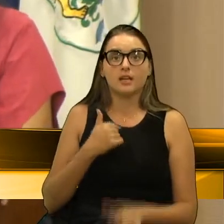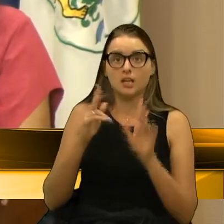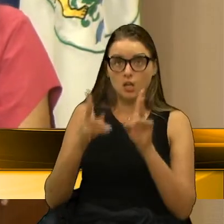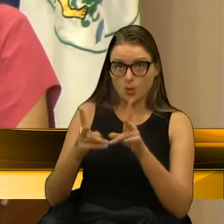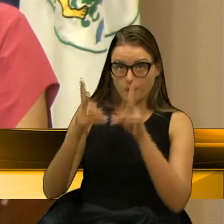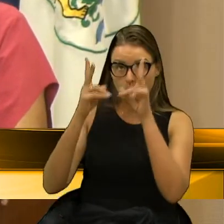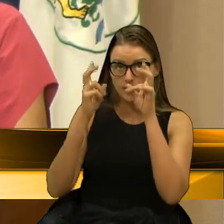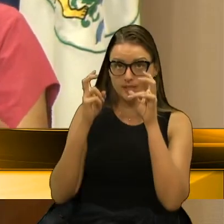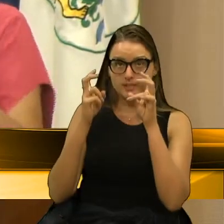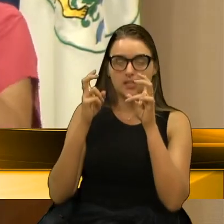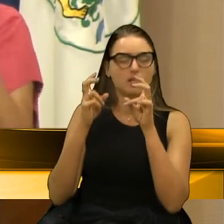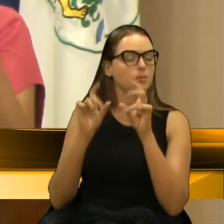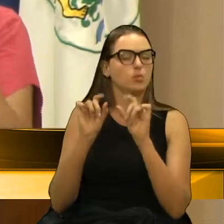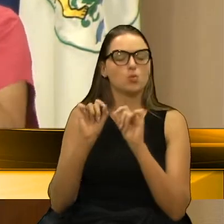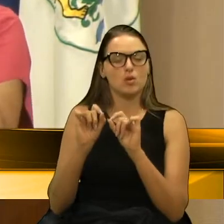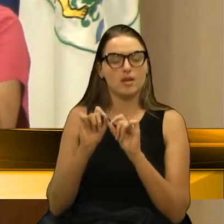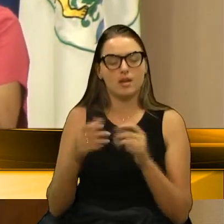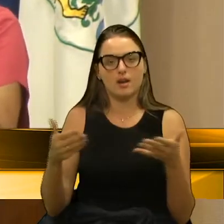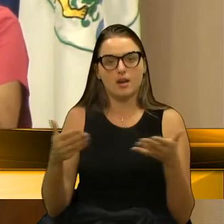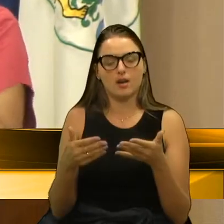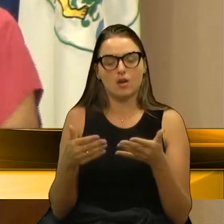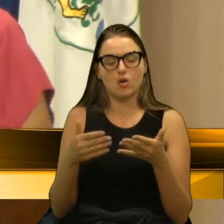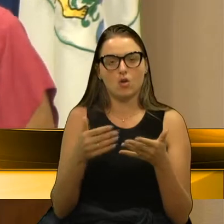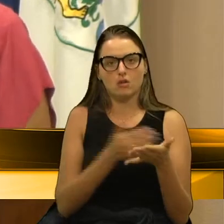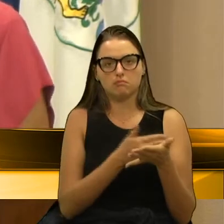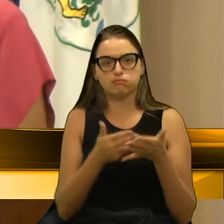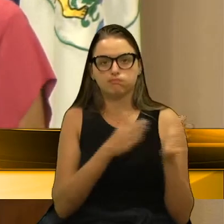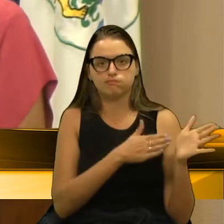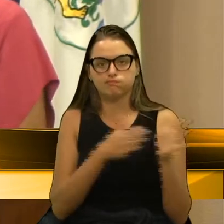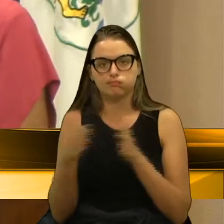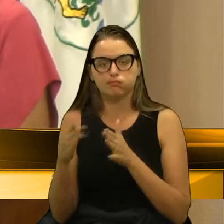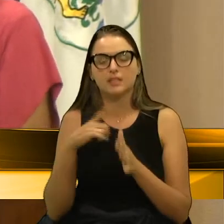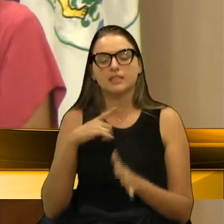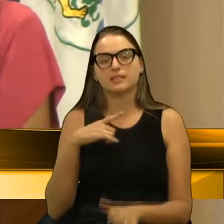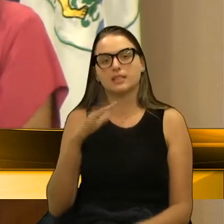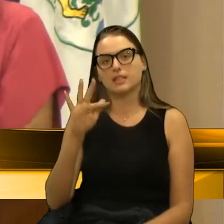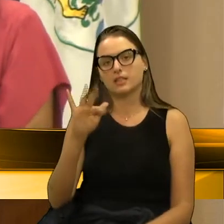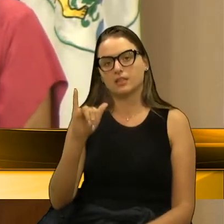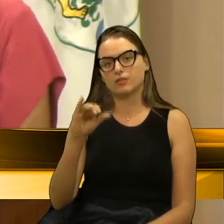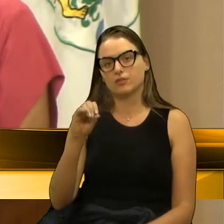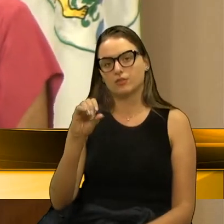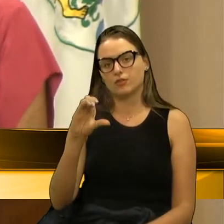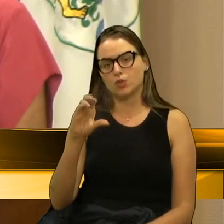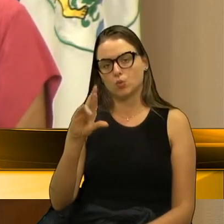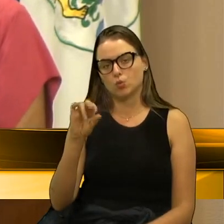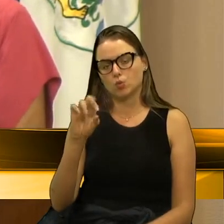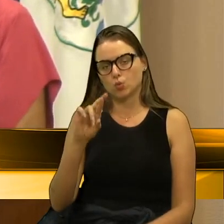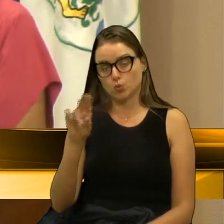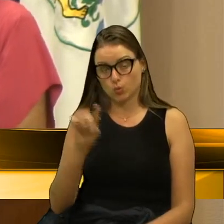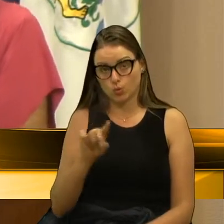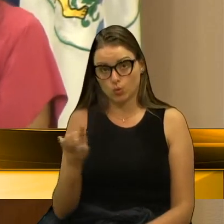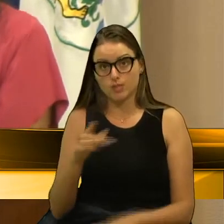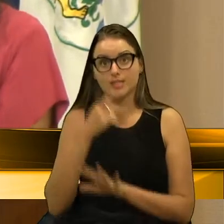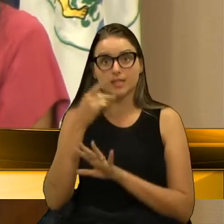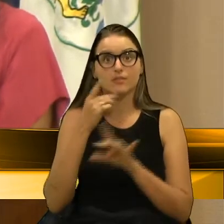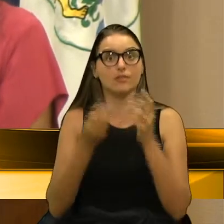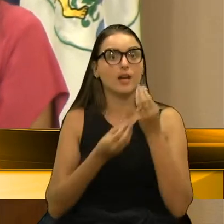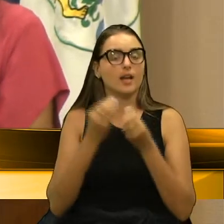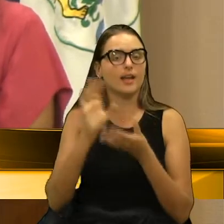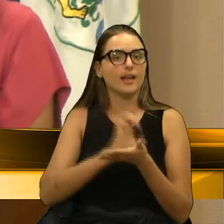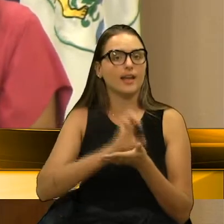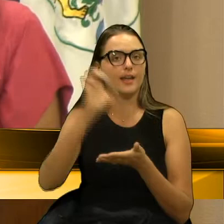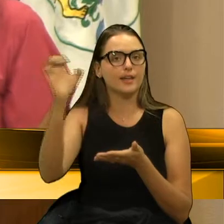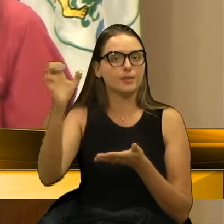nessa... agora, nos últimos dias, tem a notícia da Fiocruz e que fala dessa possibilidade de exportação